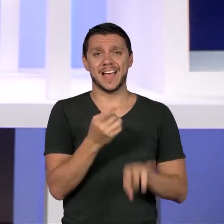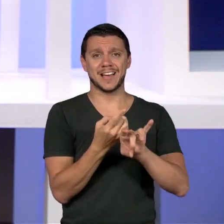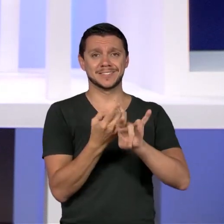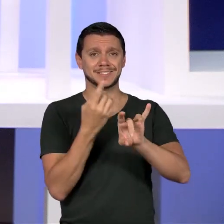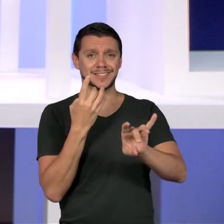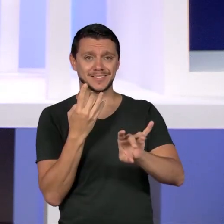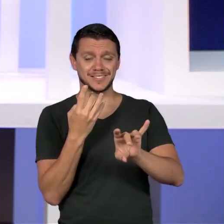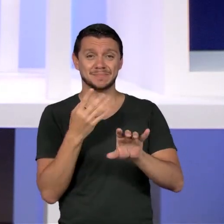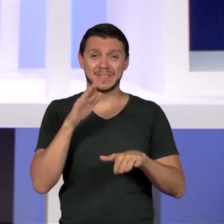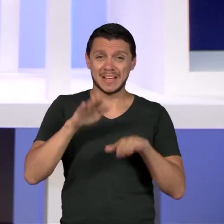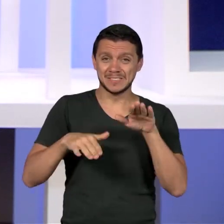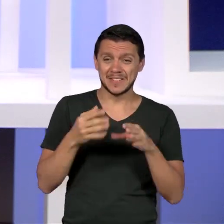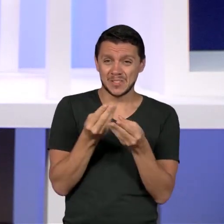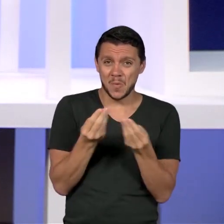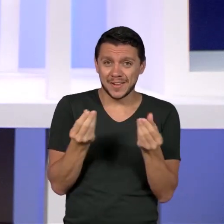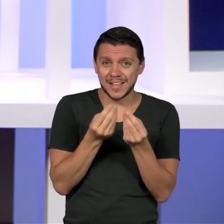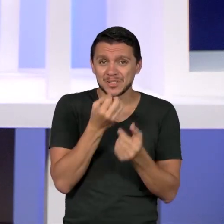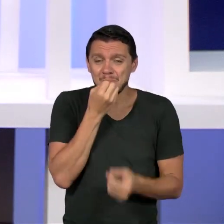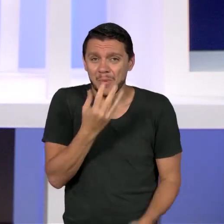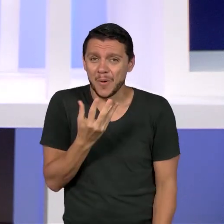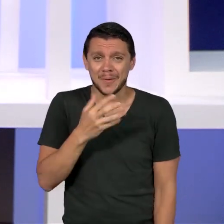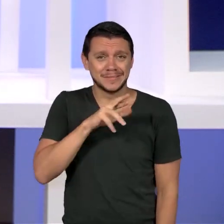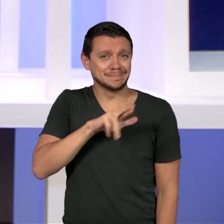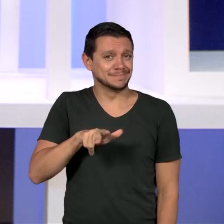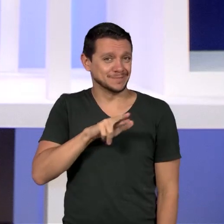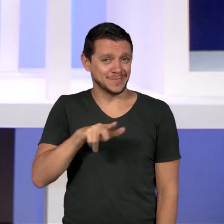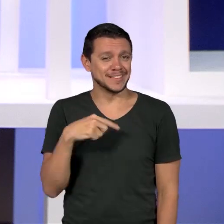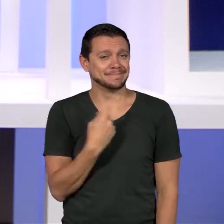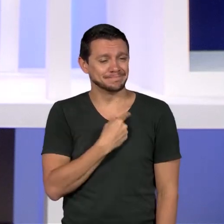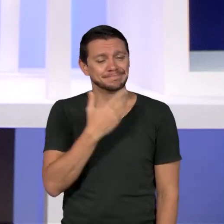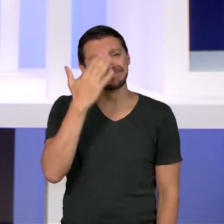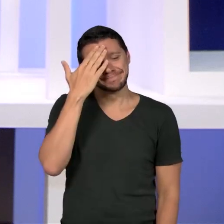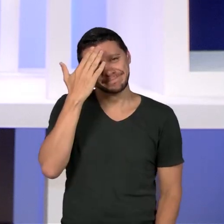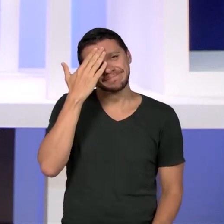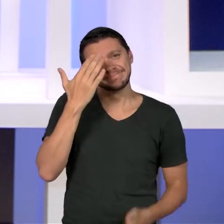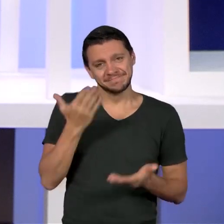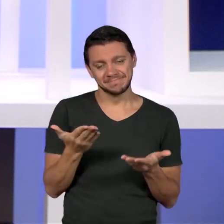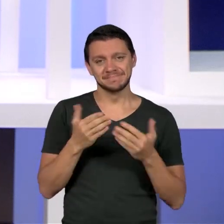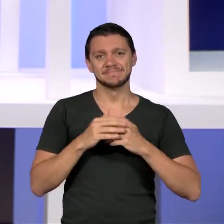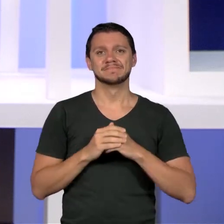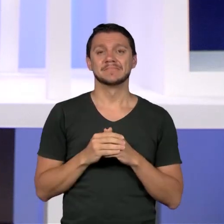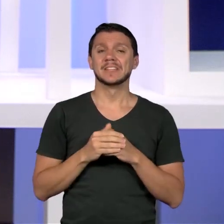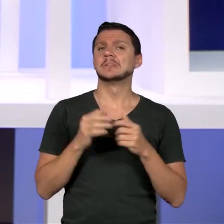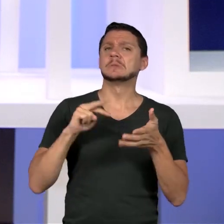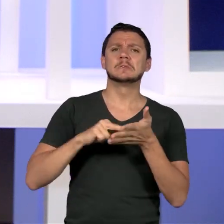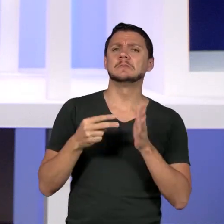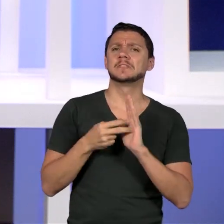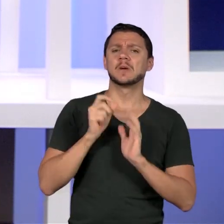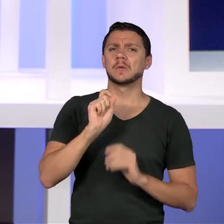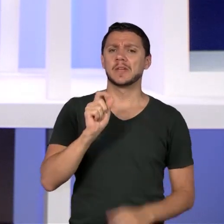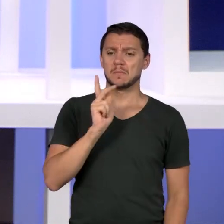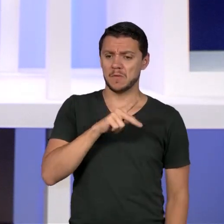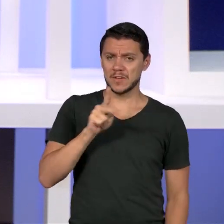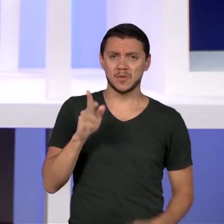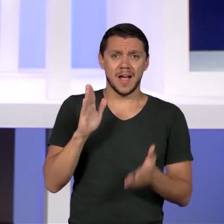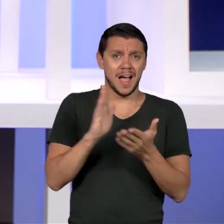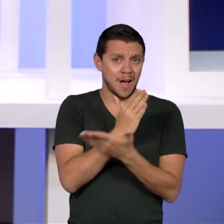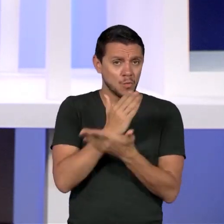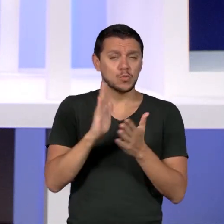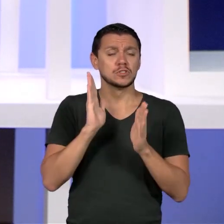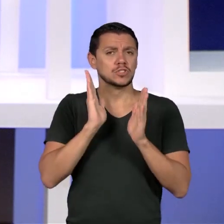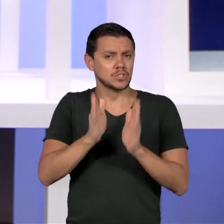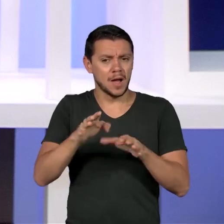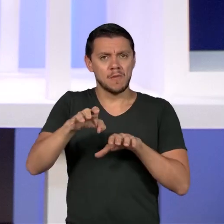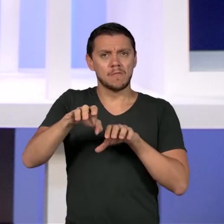sabe. Então, isso significa que esses professores, parte deles já estão na rede, porque já se